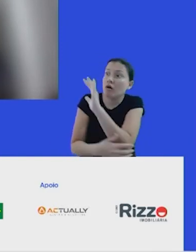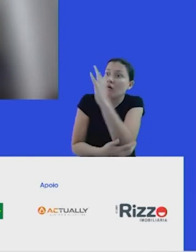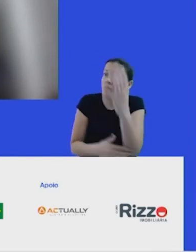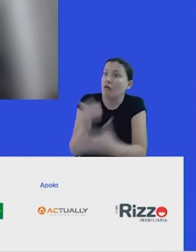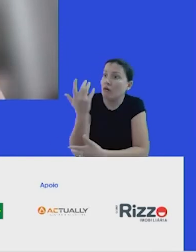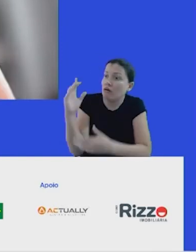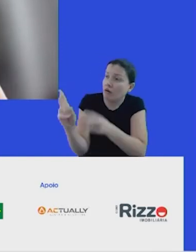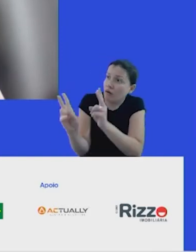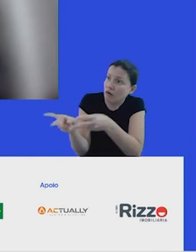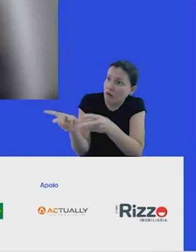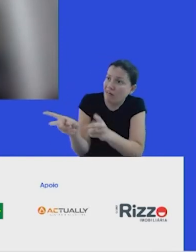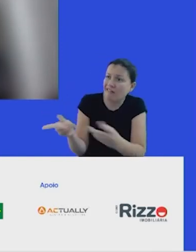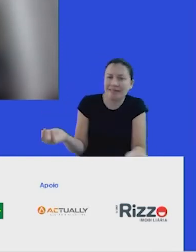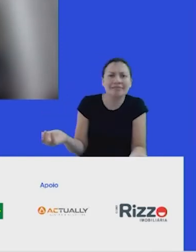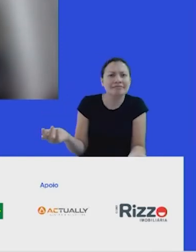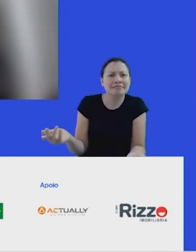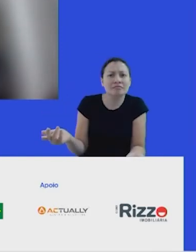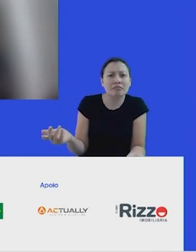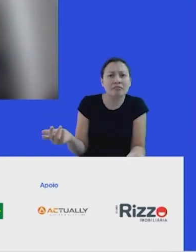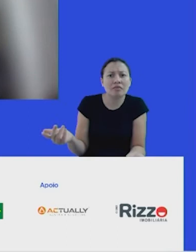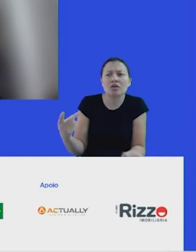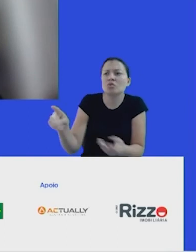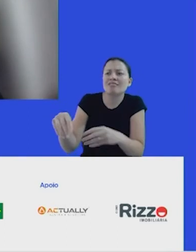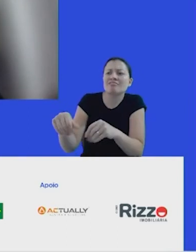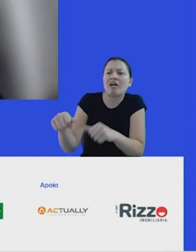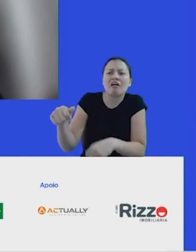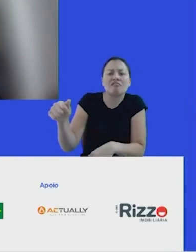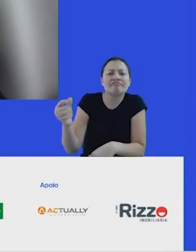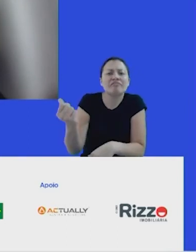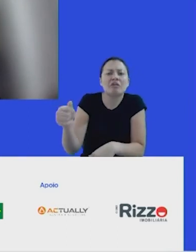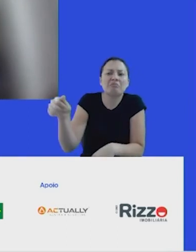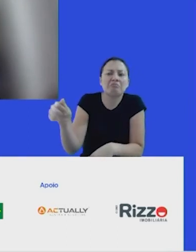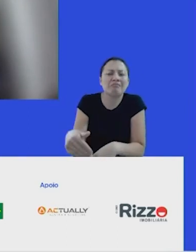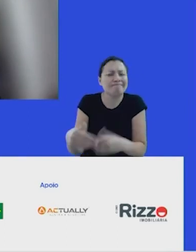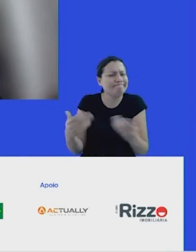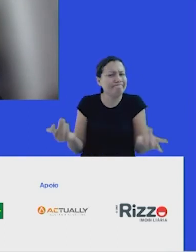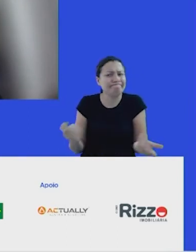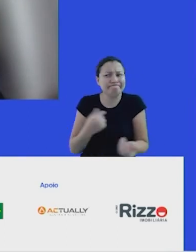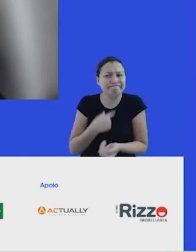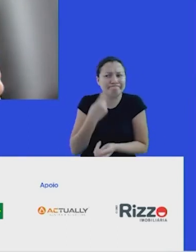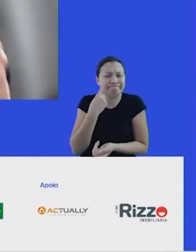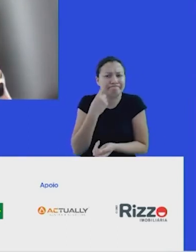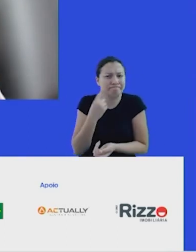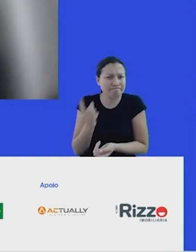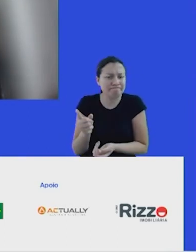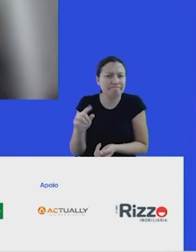aí com a sua terra desvalorizada, então eu vejo o crédito de carbono, o mercado de carbono